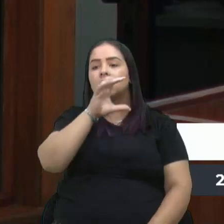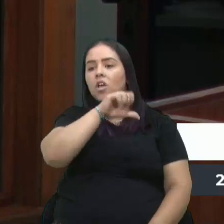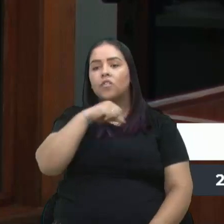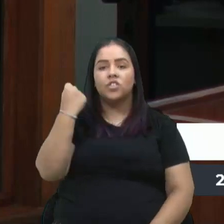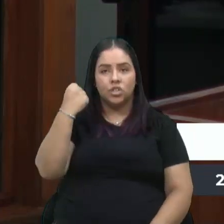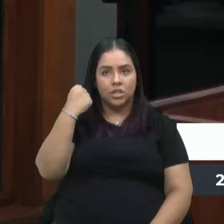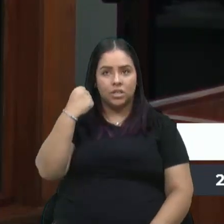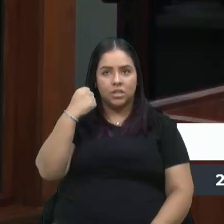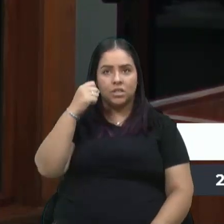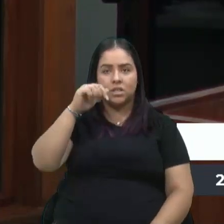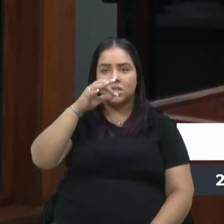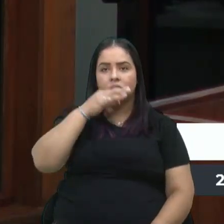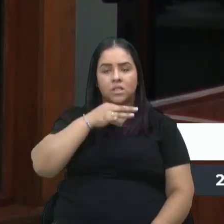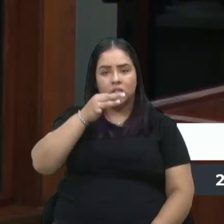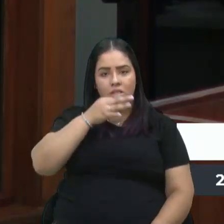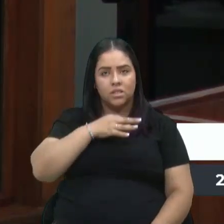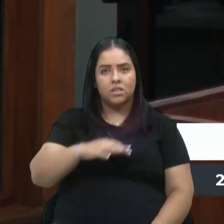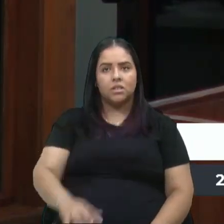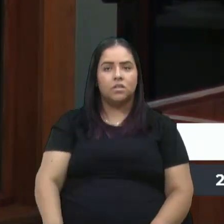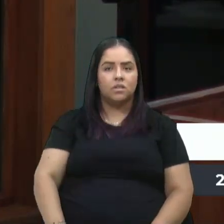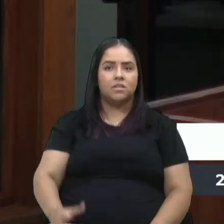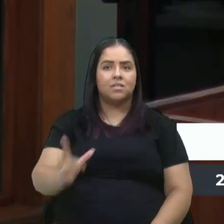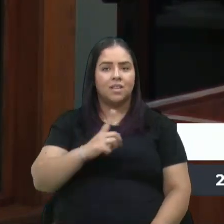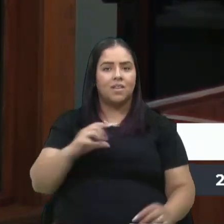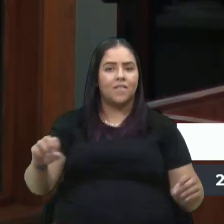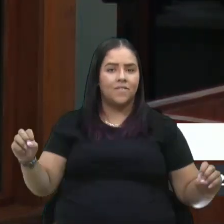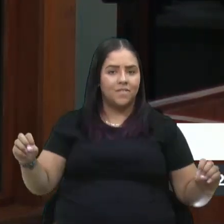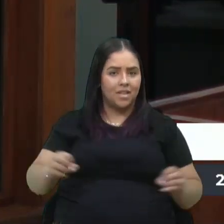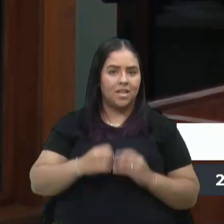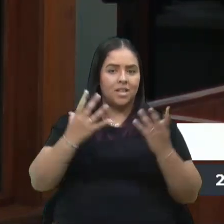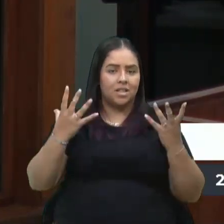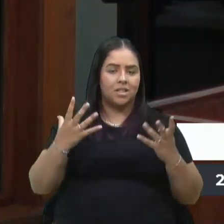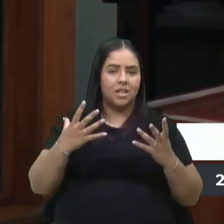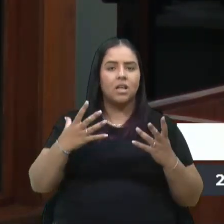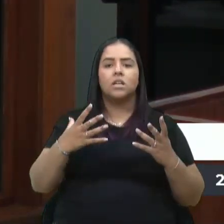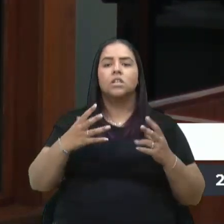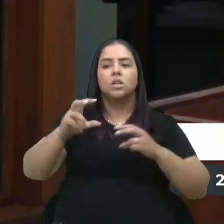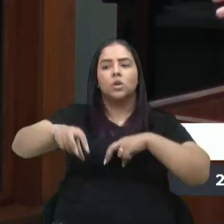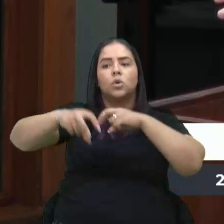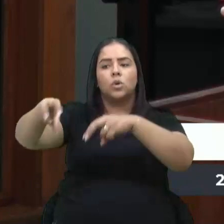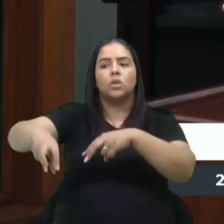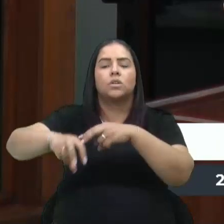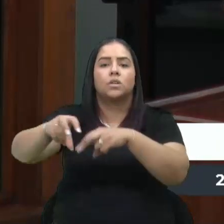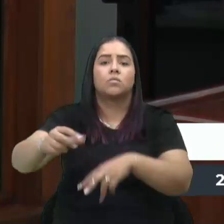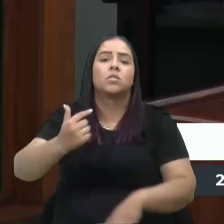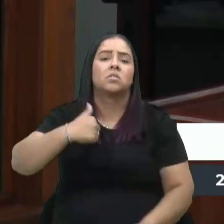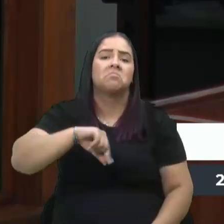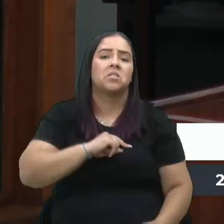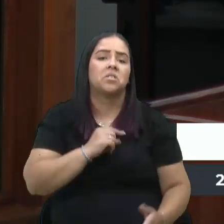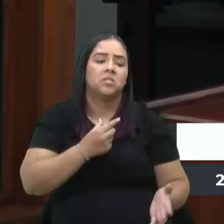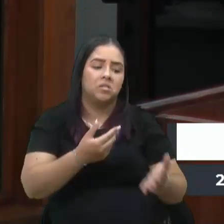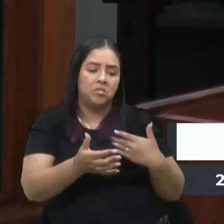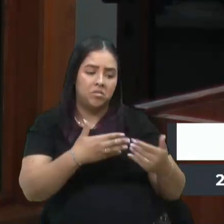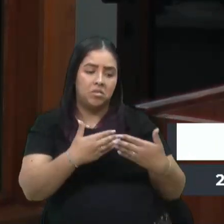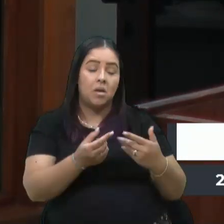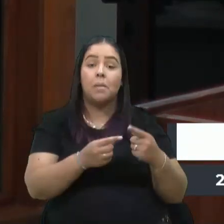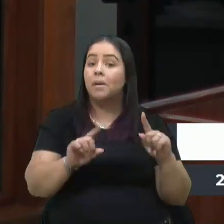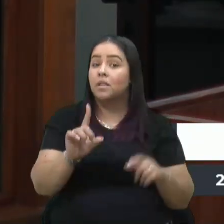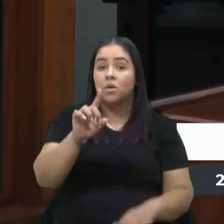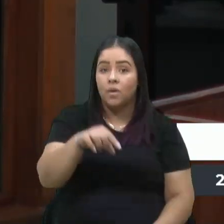Caxias do Sul? Nós temos as festas de colônia, que é ponto turístico, para nós talvez seja banal, mas não é?